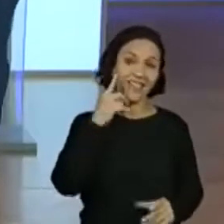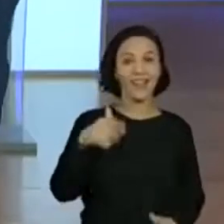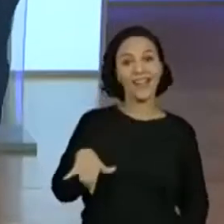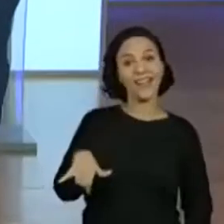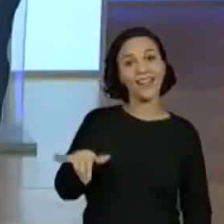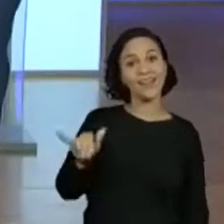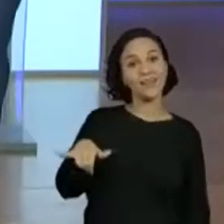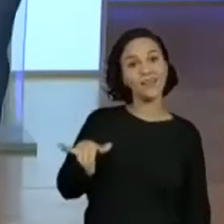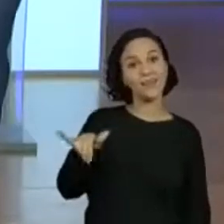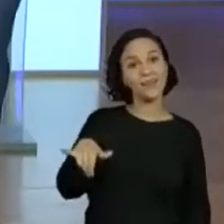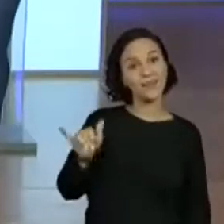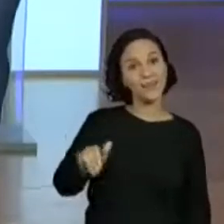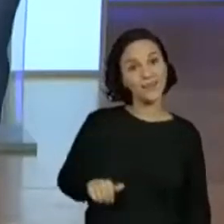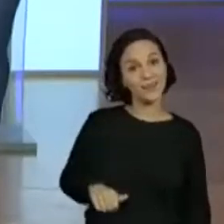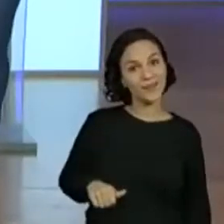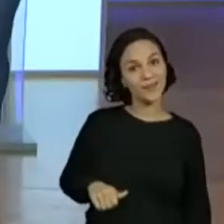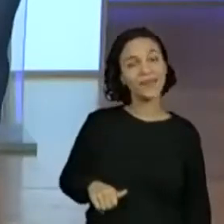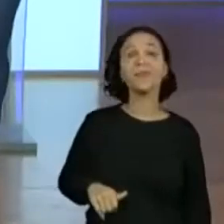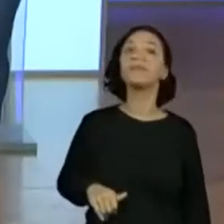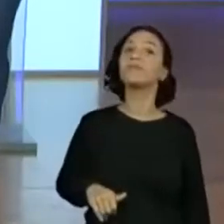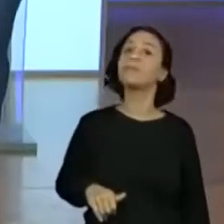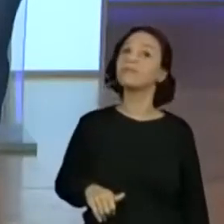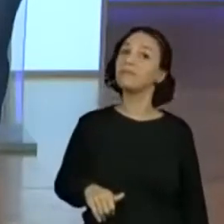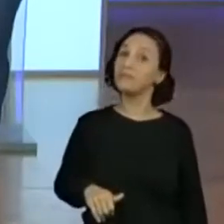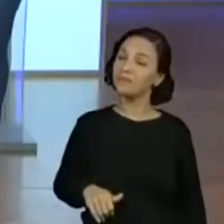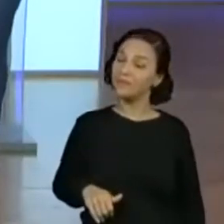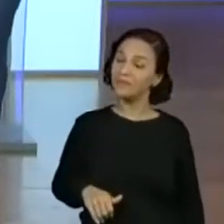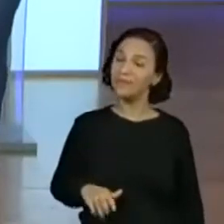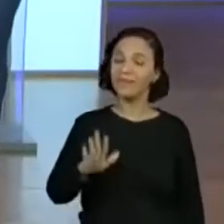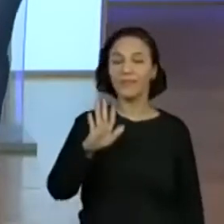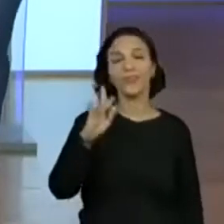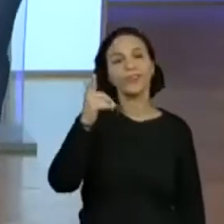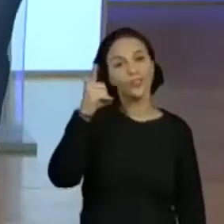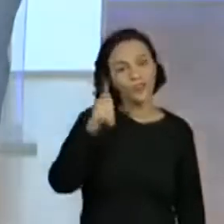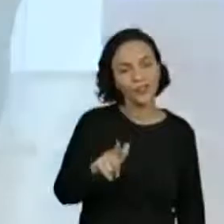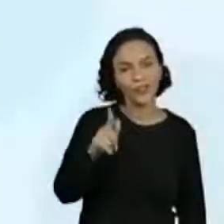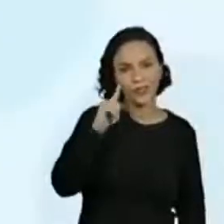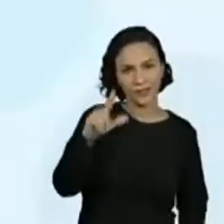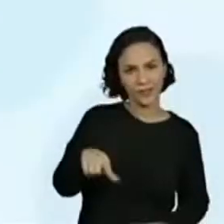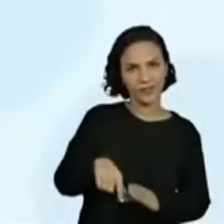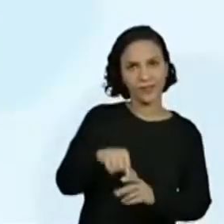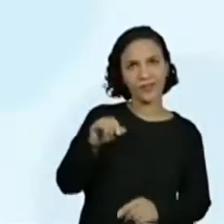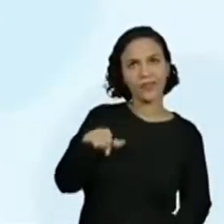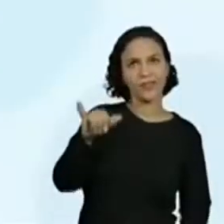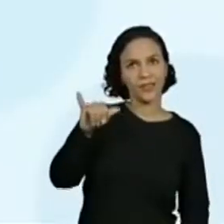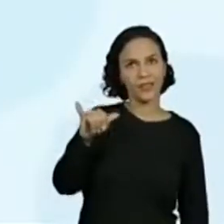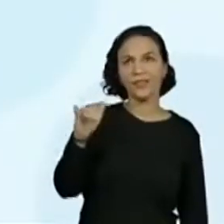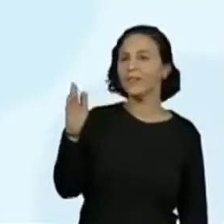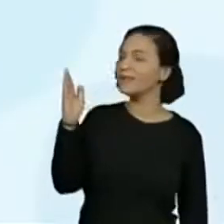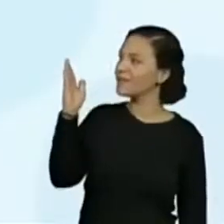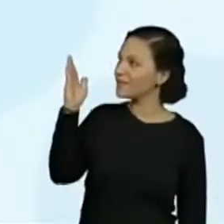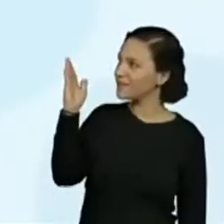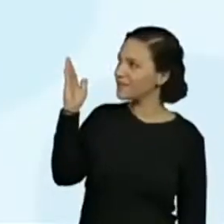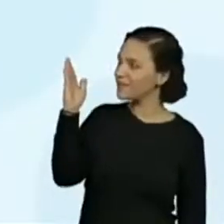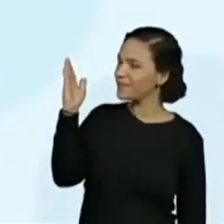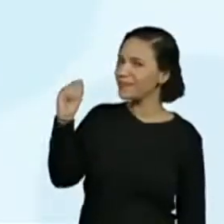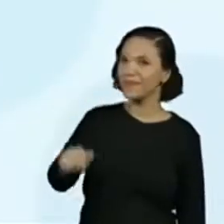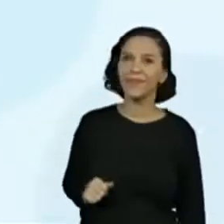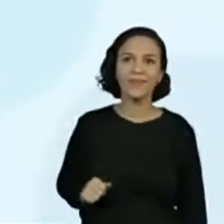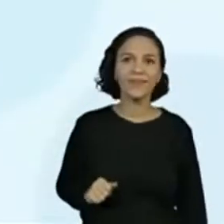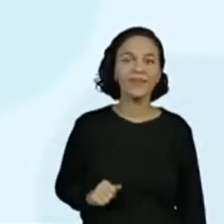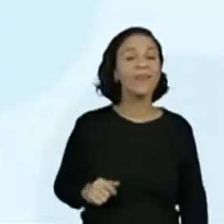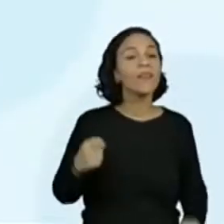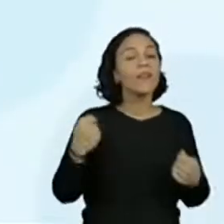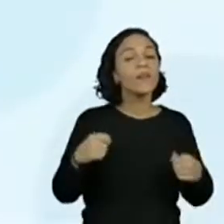Y. Ah, ótimo. Y. Professora Vivi, vou lá dar mais. Então, você sorteou esta letra. Isso. Y. E